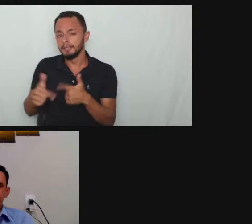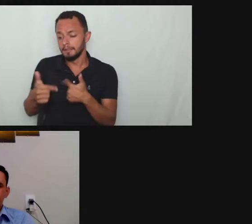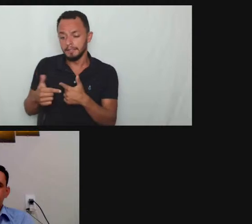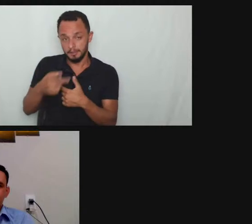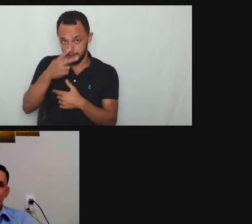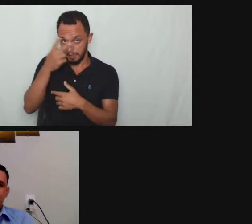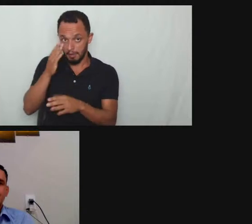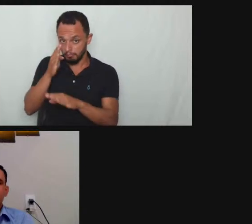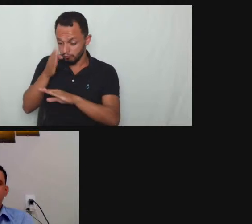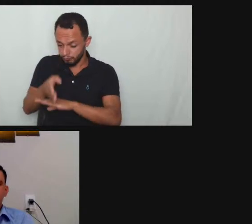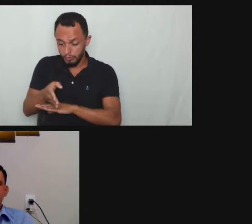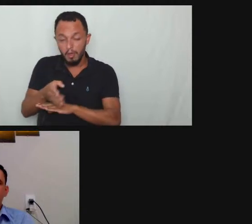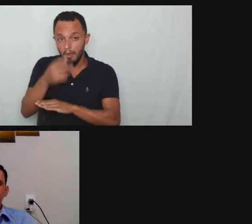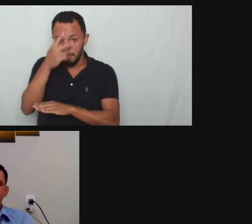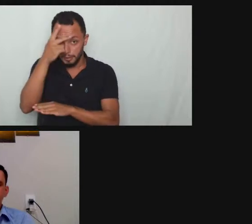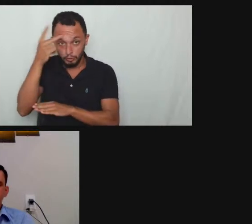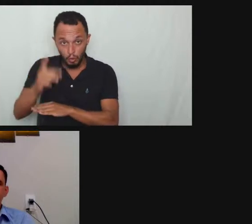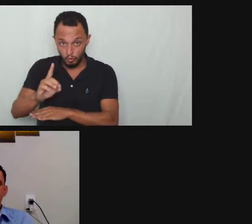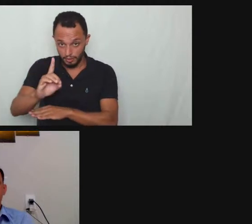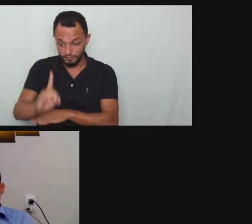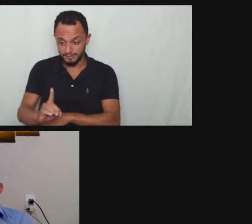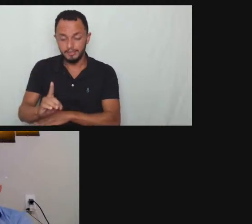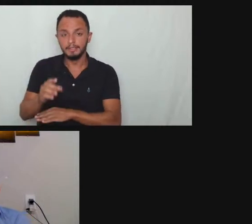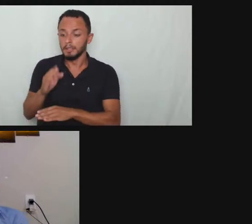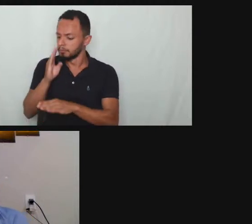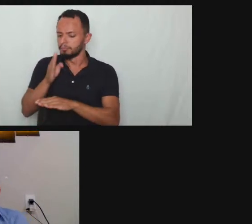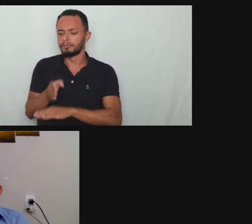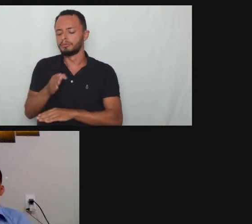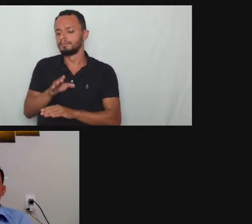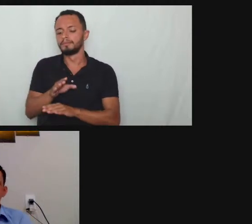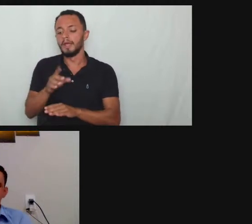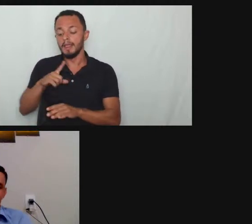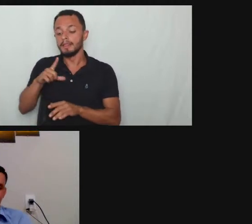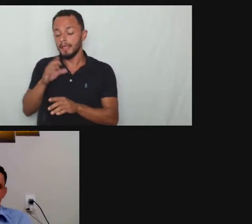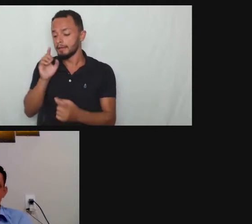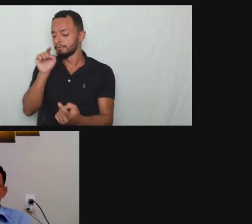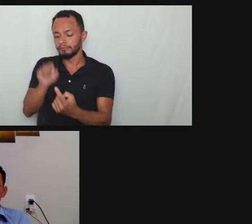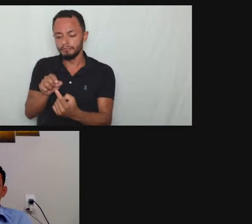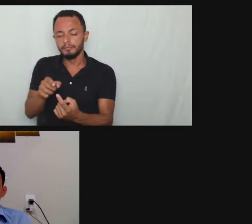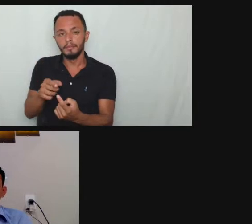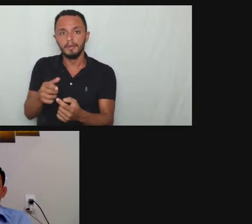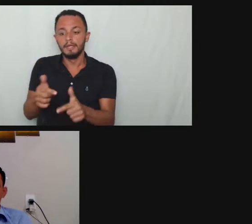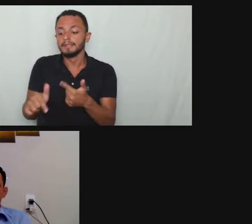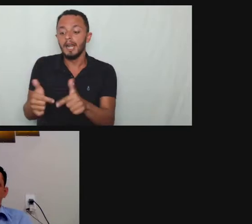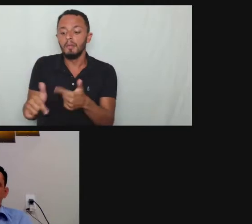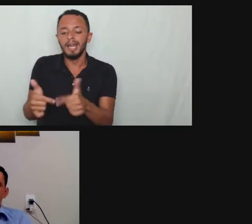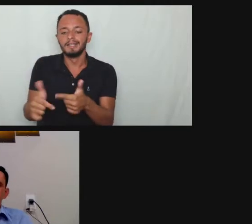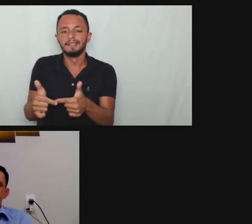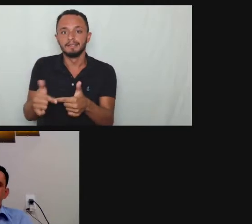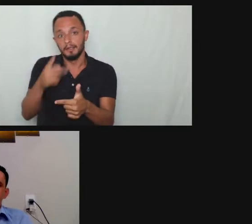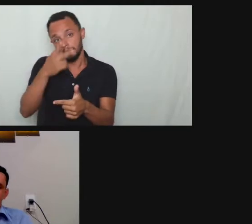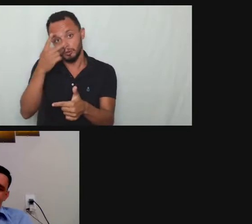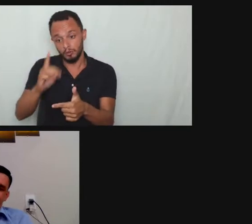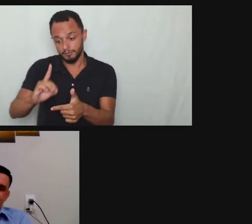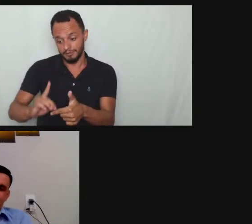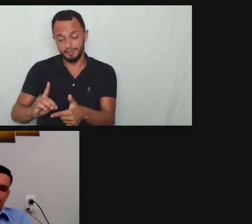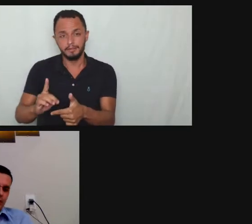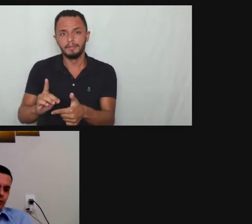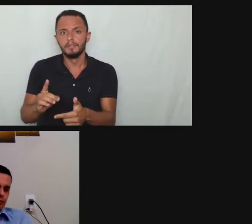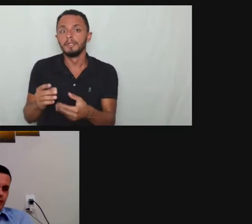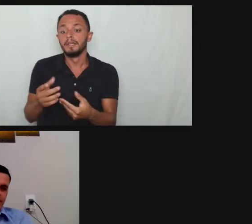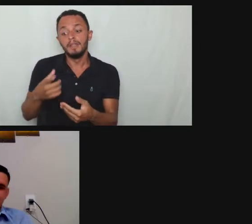deficiência onde buscamos garantir não apenas o respeito aí a legislação trabalhista no que toca aos direitos